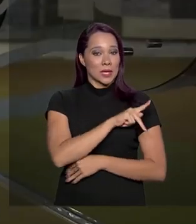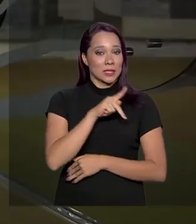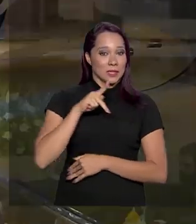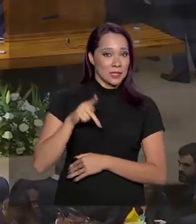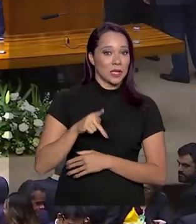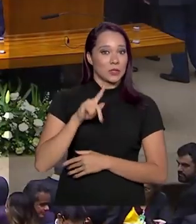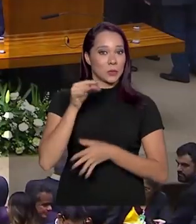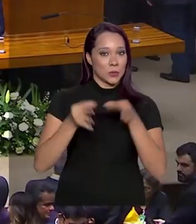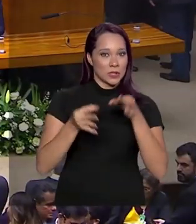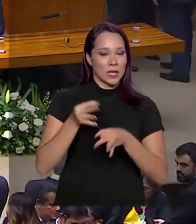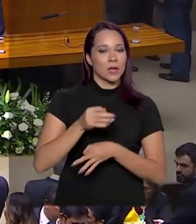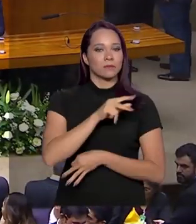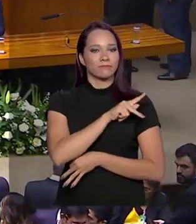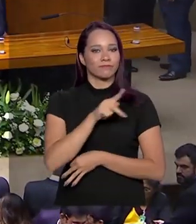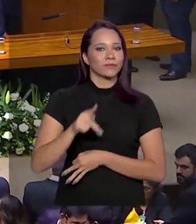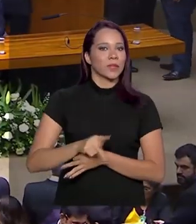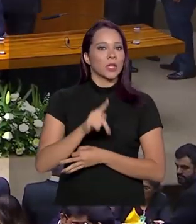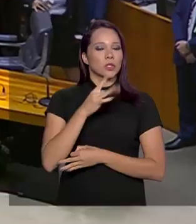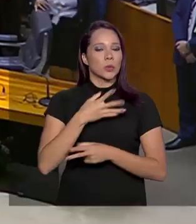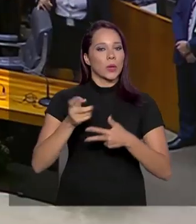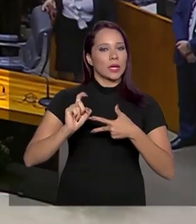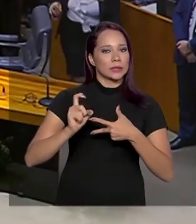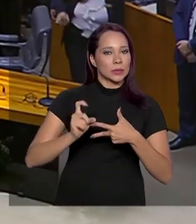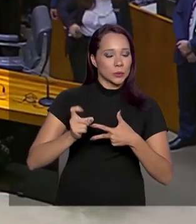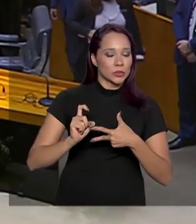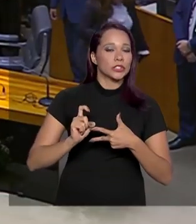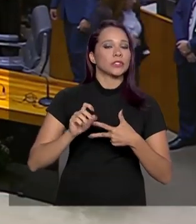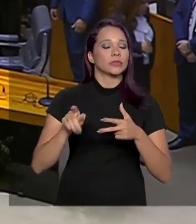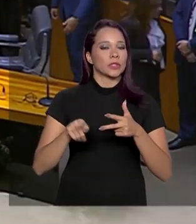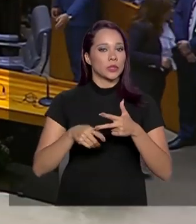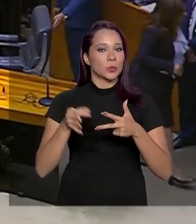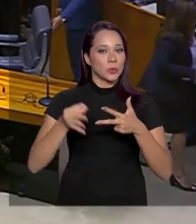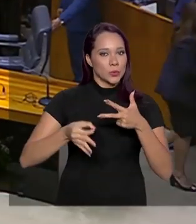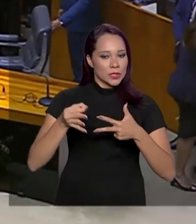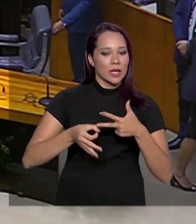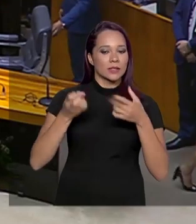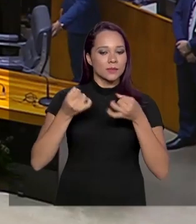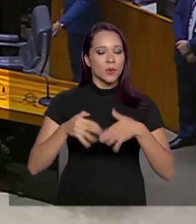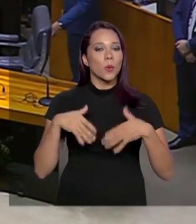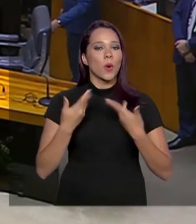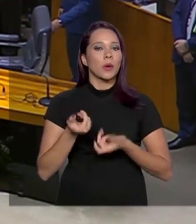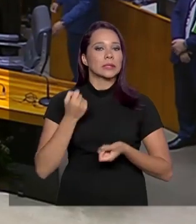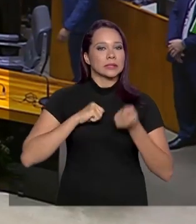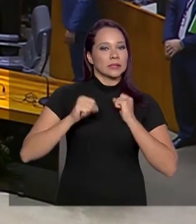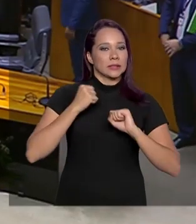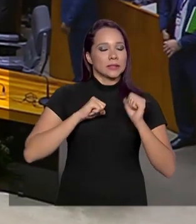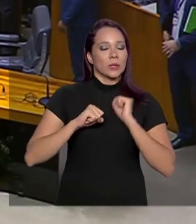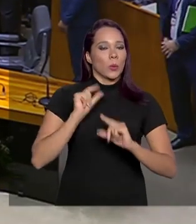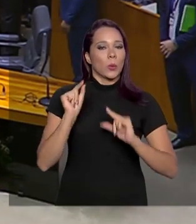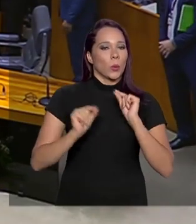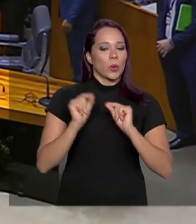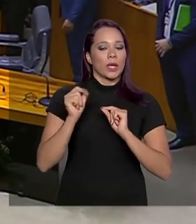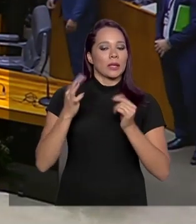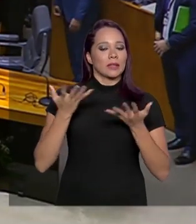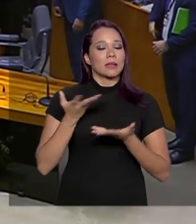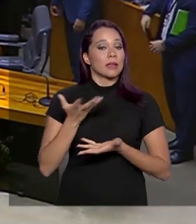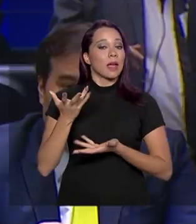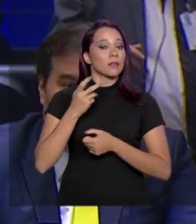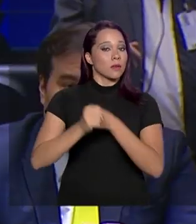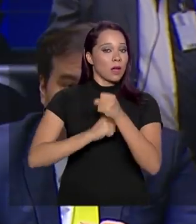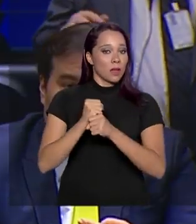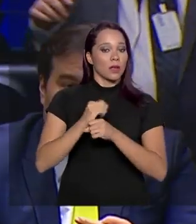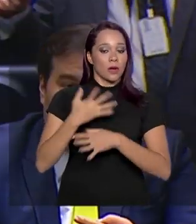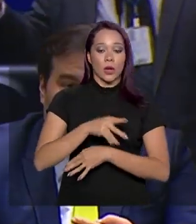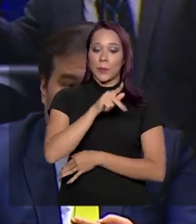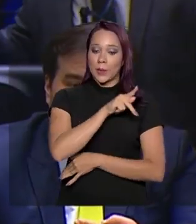executivo enviam as mensagens deles aqui ao Congresso Nacional com as expectativas na relação com os congressistas para esse ano. A mensagem